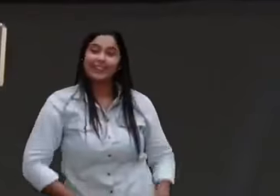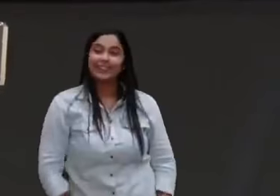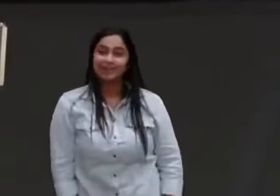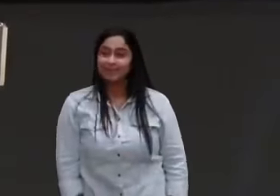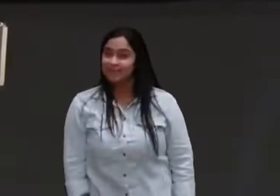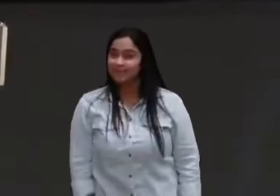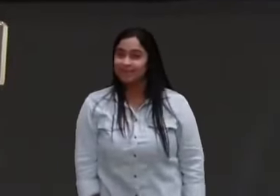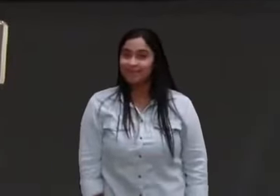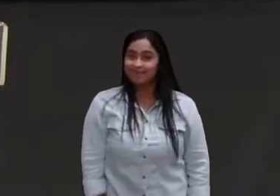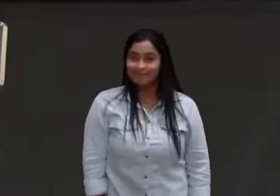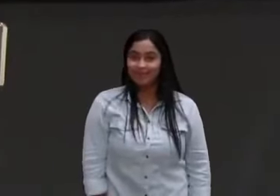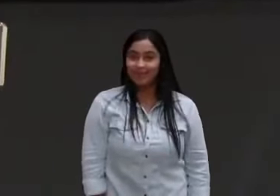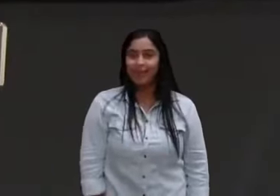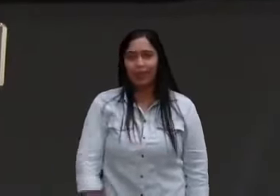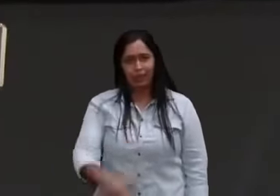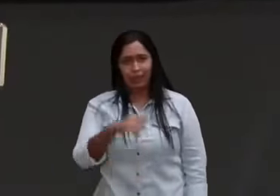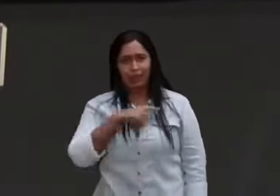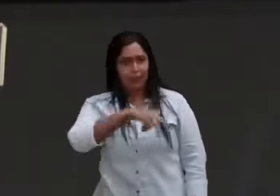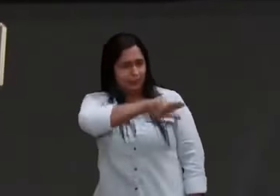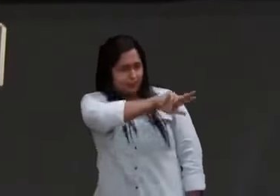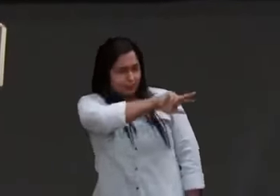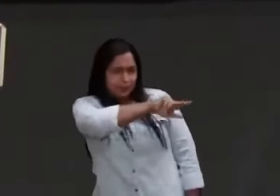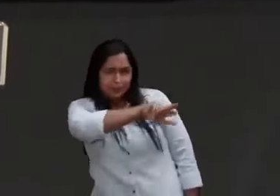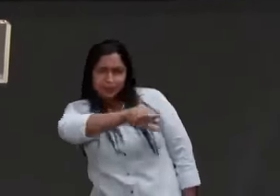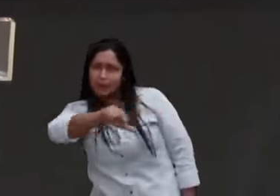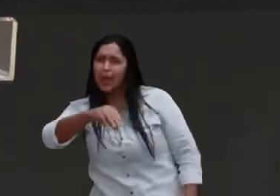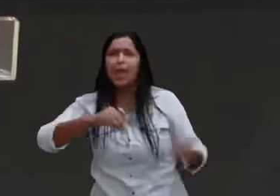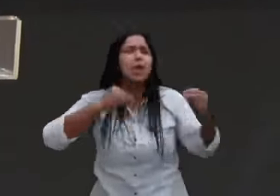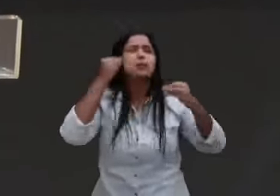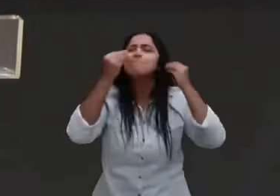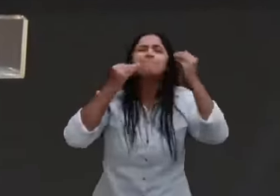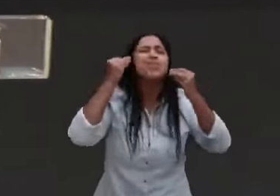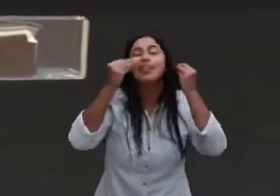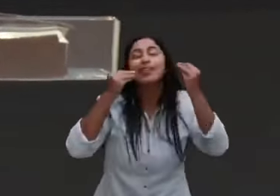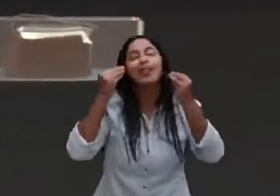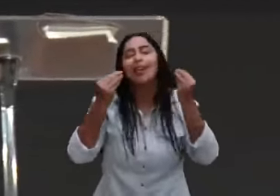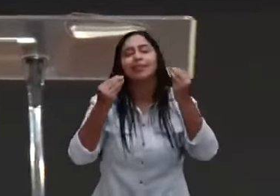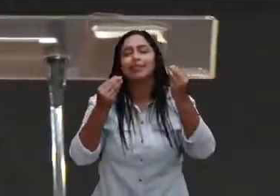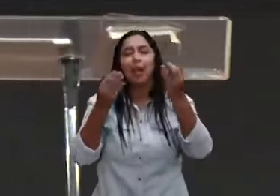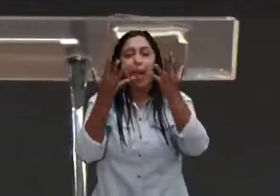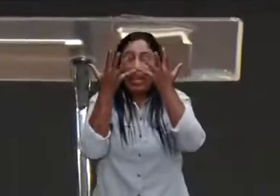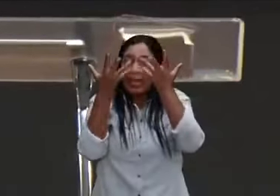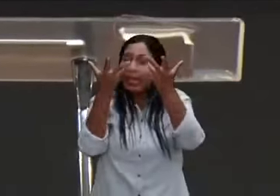eu tenho tantas experiências, incríveis, de momentos difíceis,